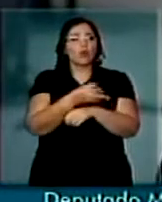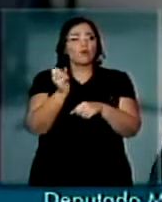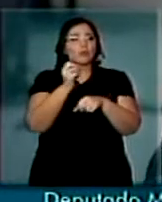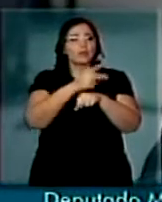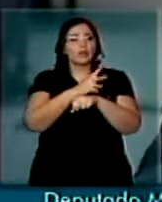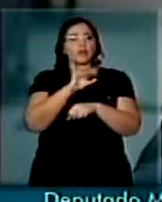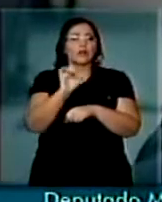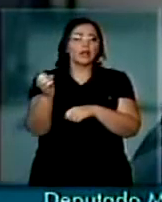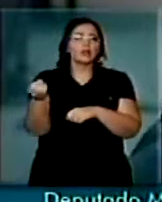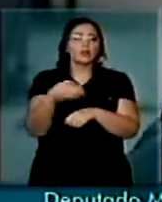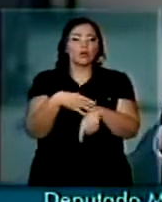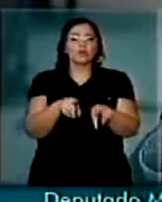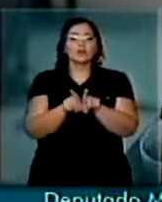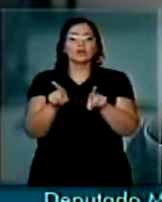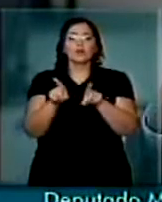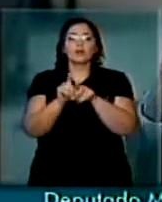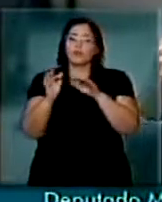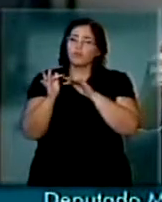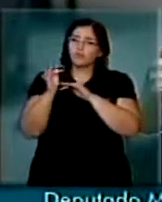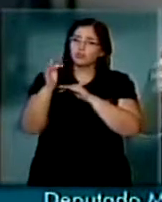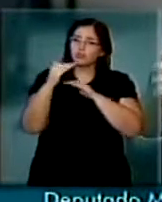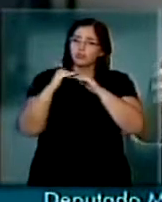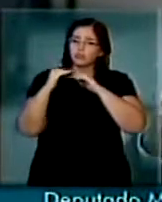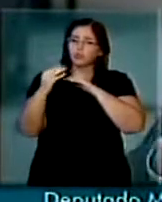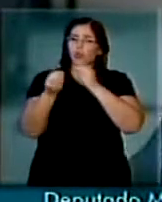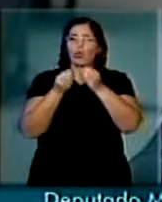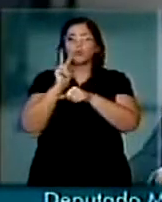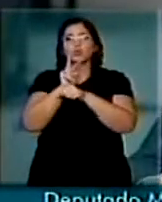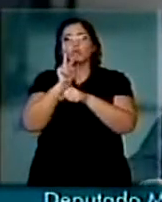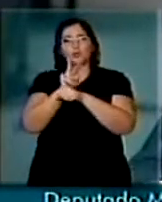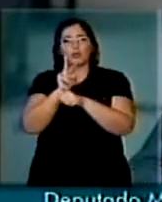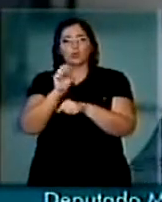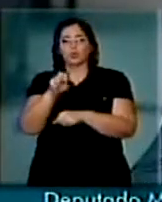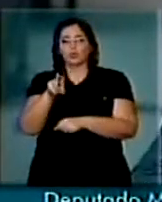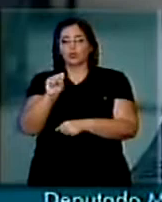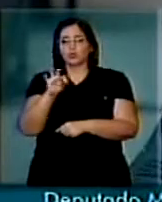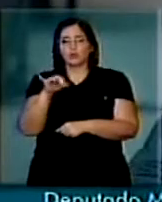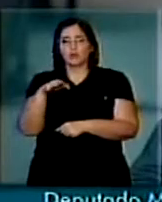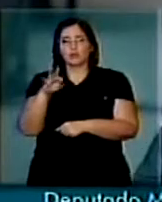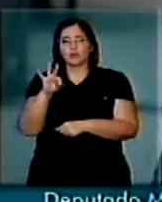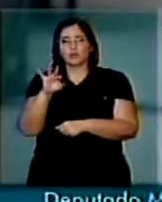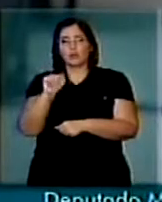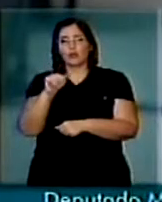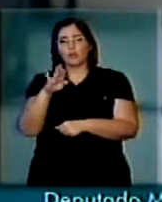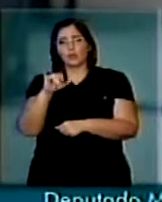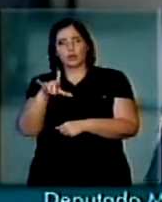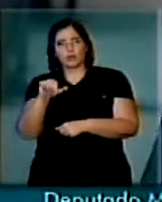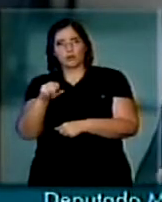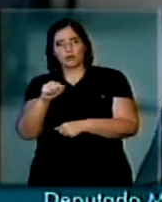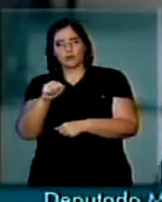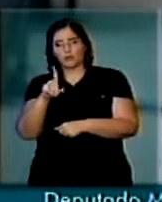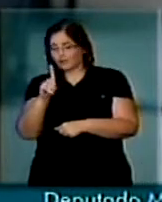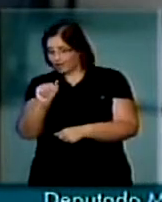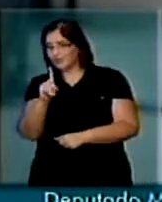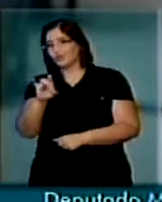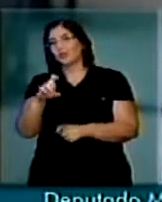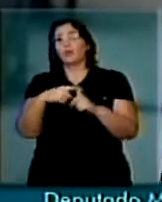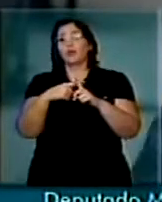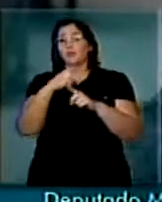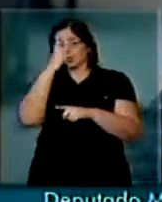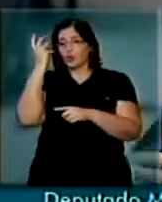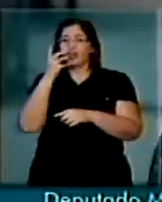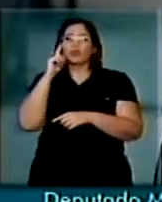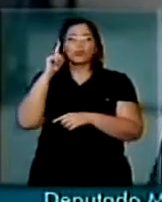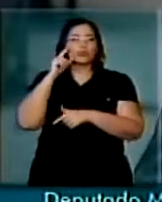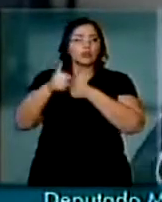novos horizontes de sustentabilidade para aqueles que buscam no trabalho cotidiano o sustento da respectiva